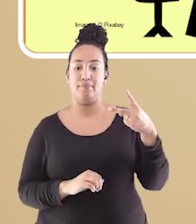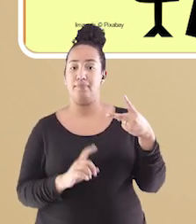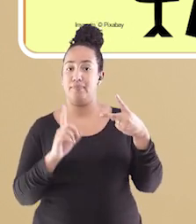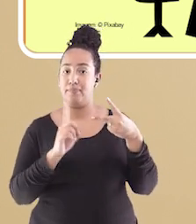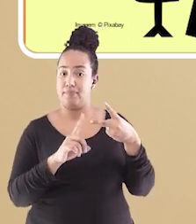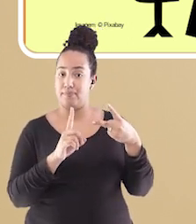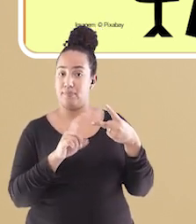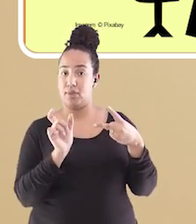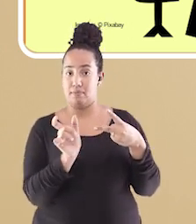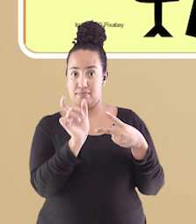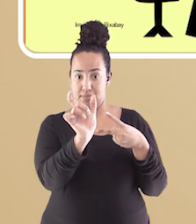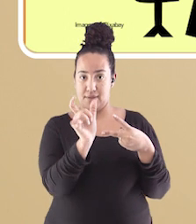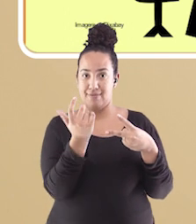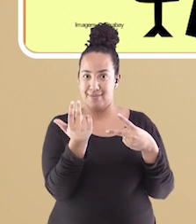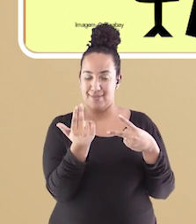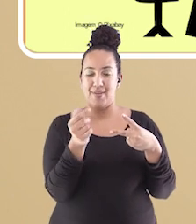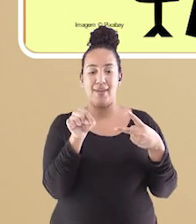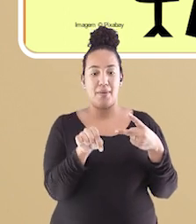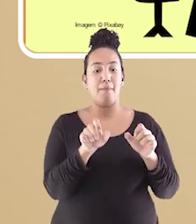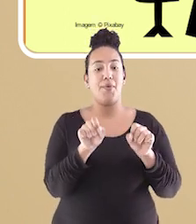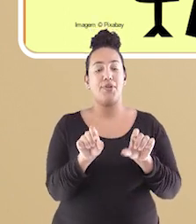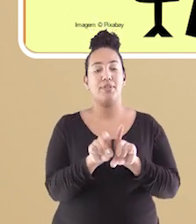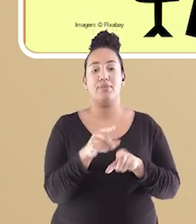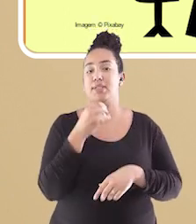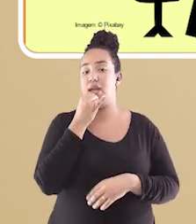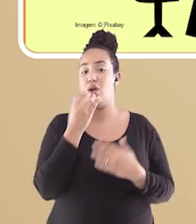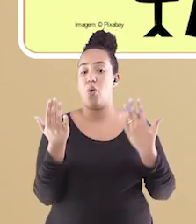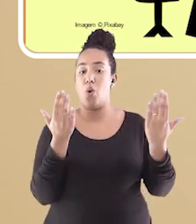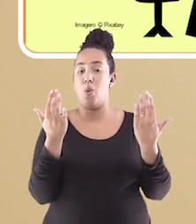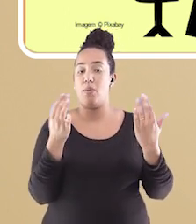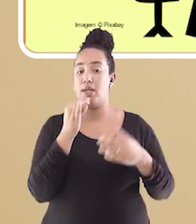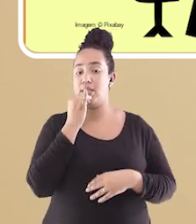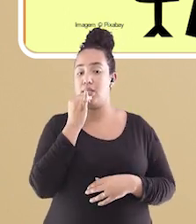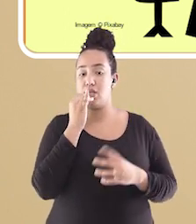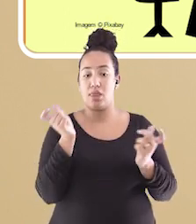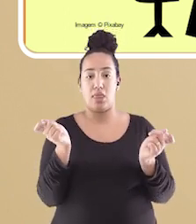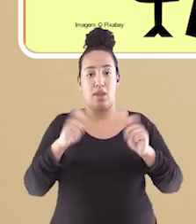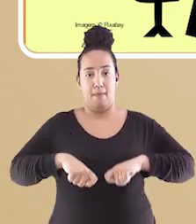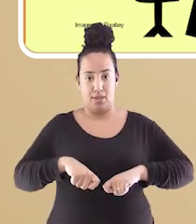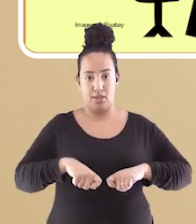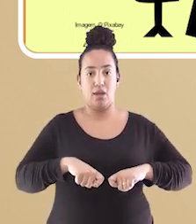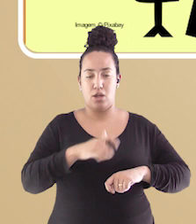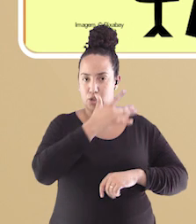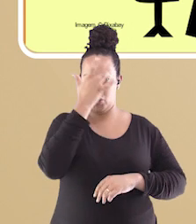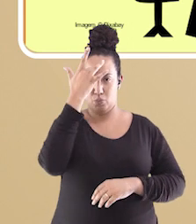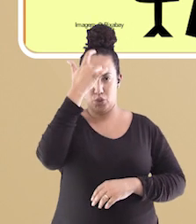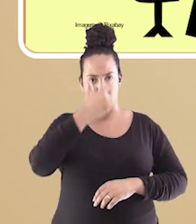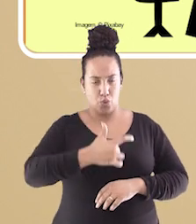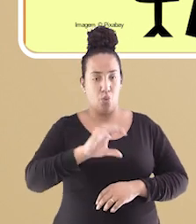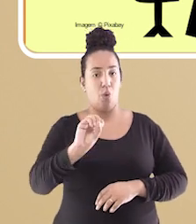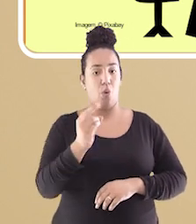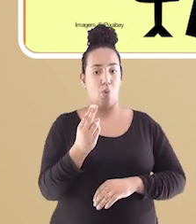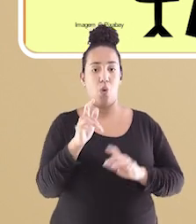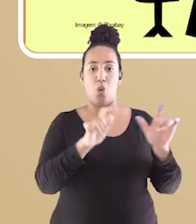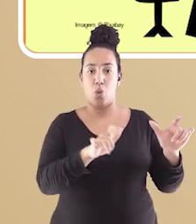Dois, essa mesma palavra também pode ser comparada com a capacidade de pessoas